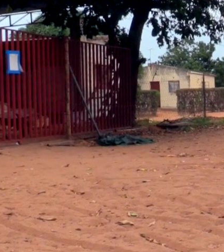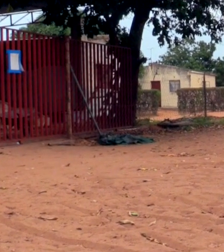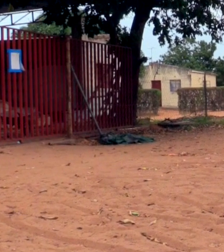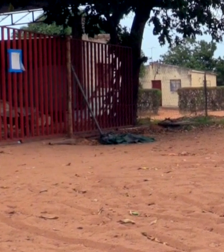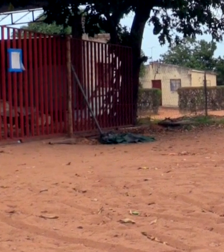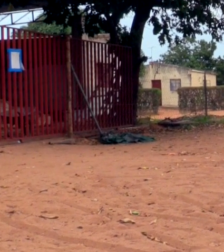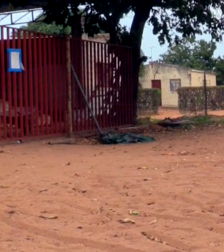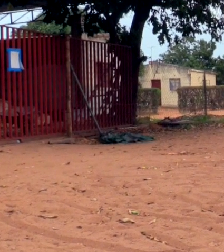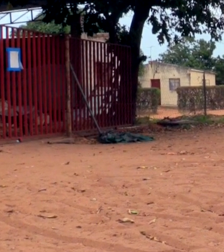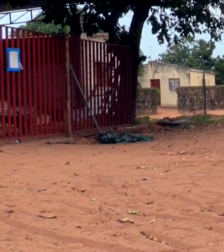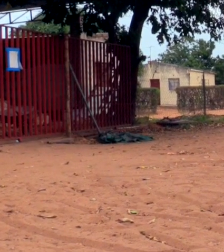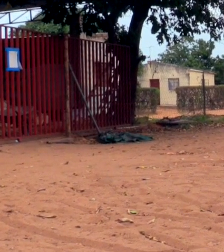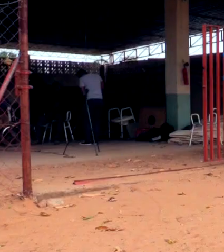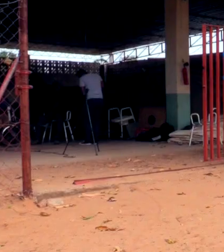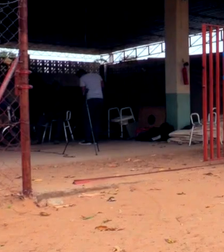Amém.